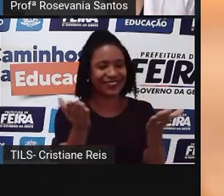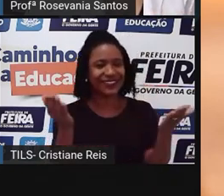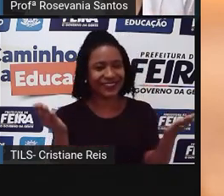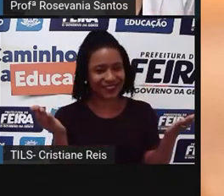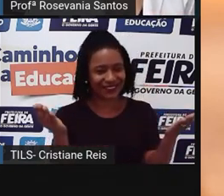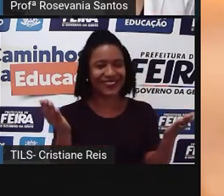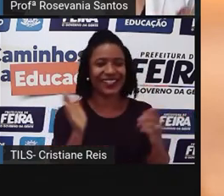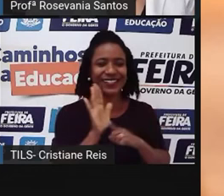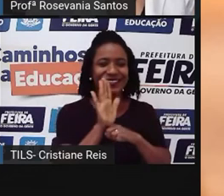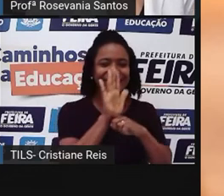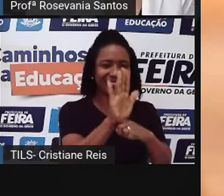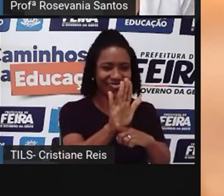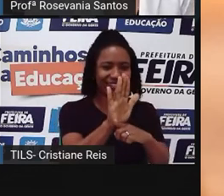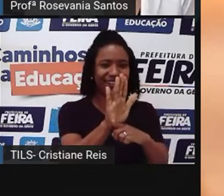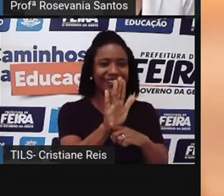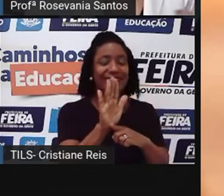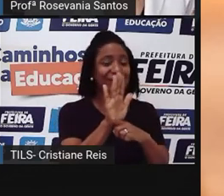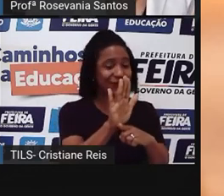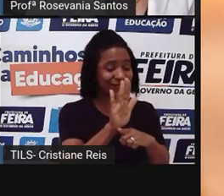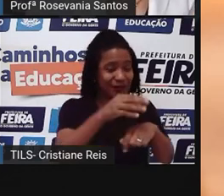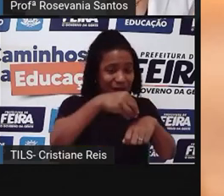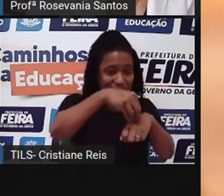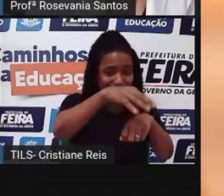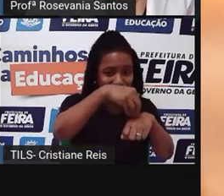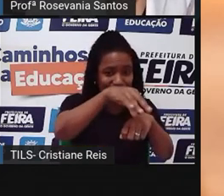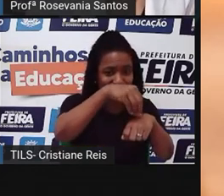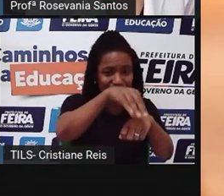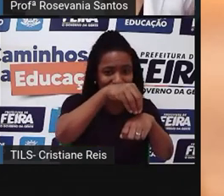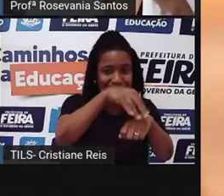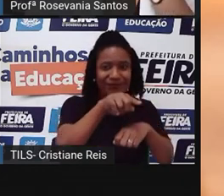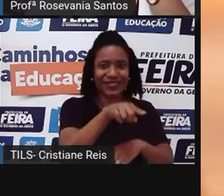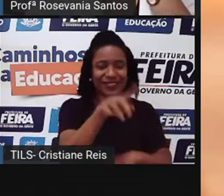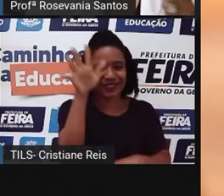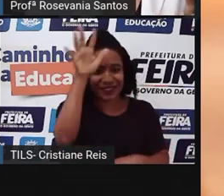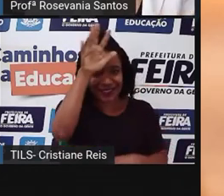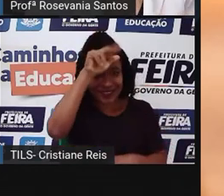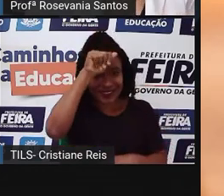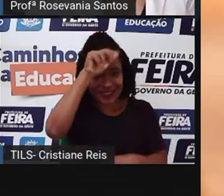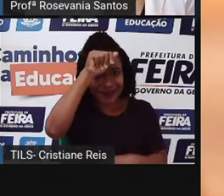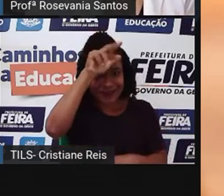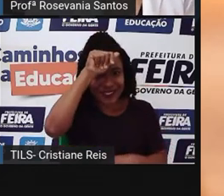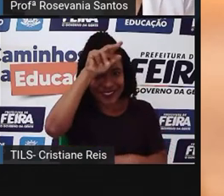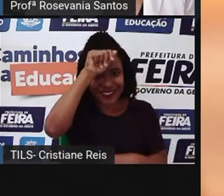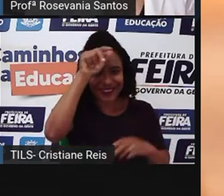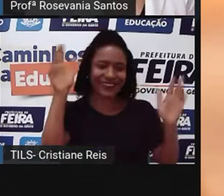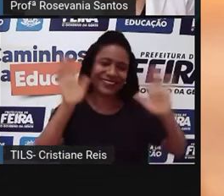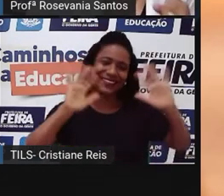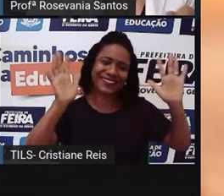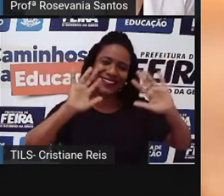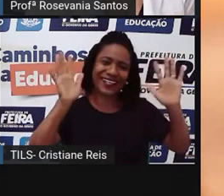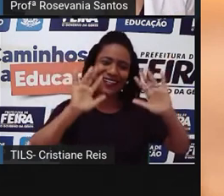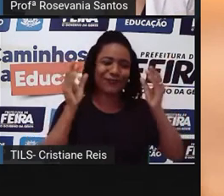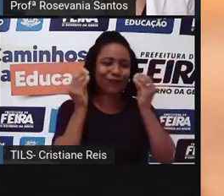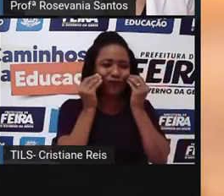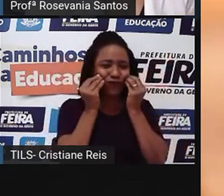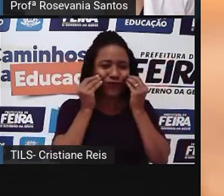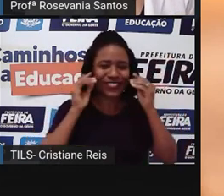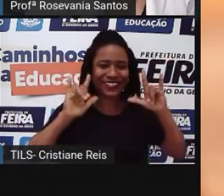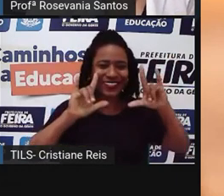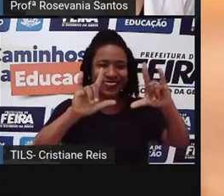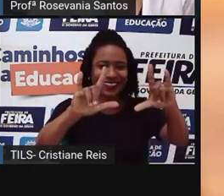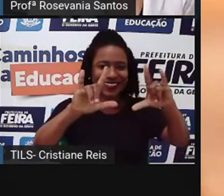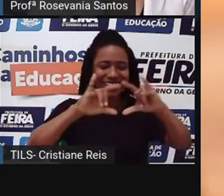contribuído, de alguma forma, com a aprendizagem de vocês. Um beijo no coração lindo, né? De vocês.